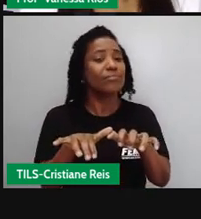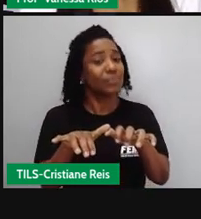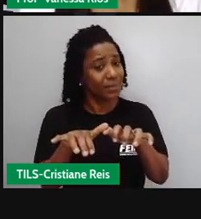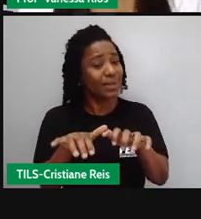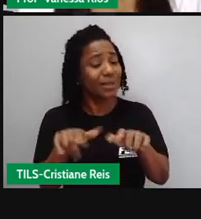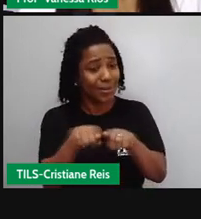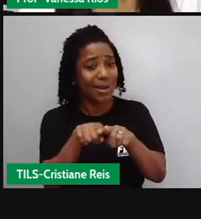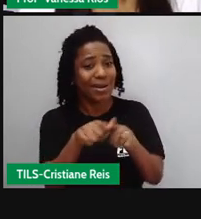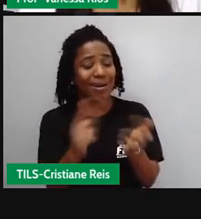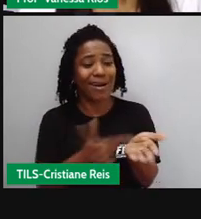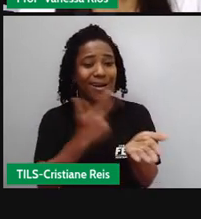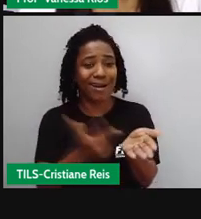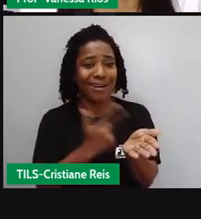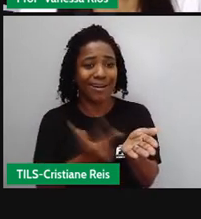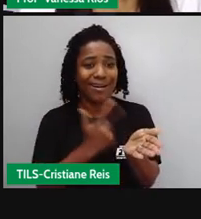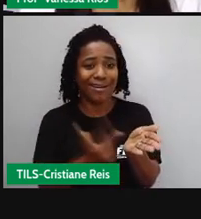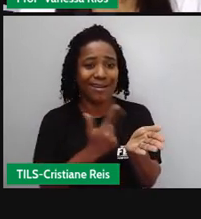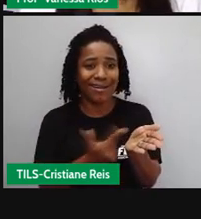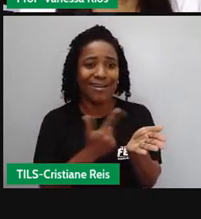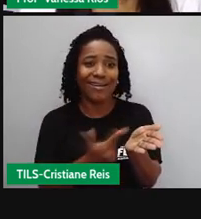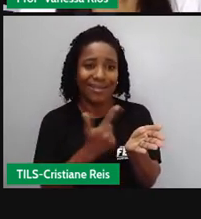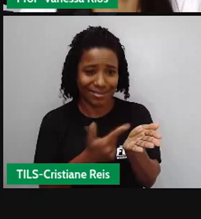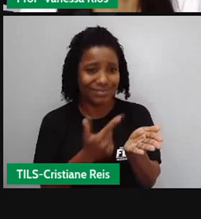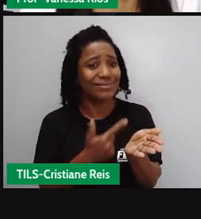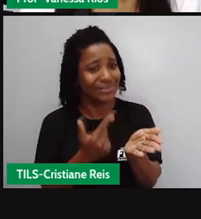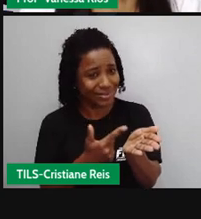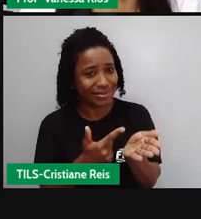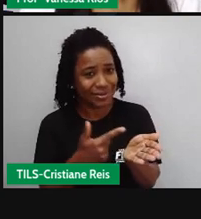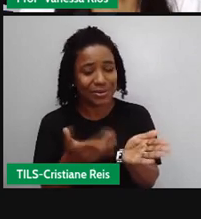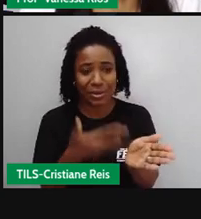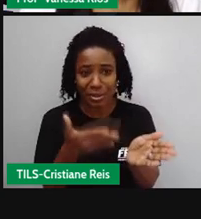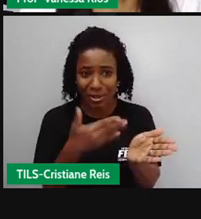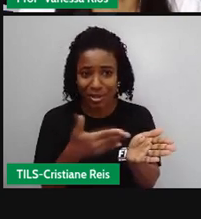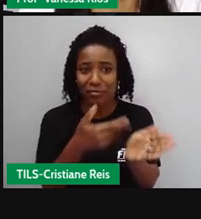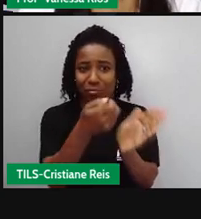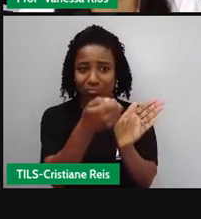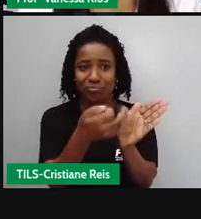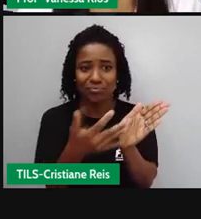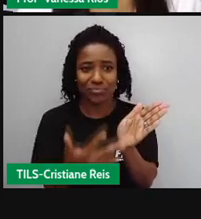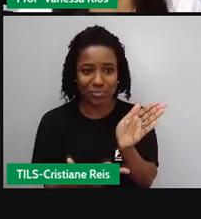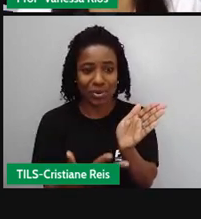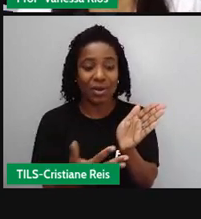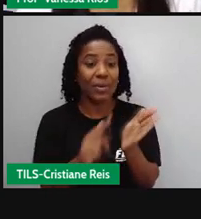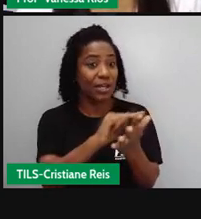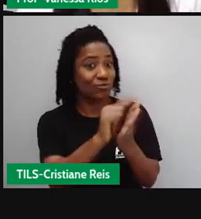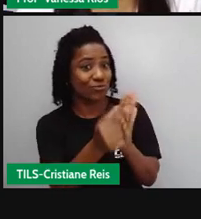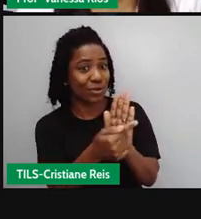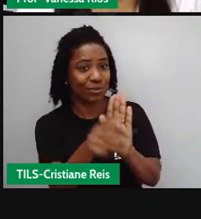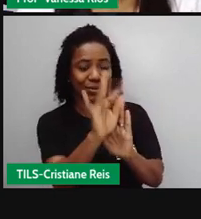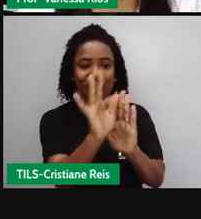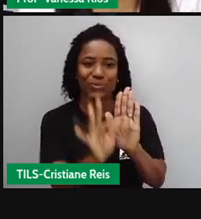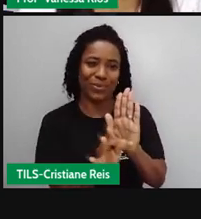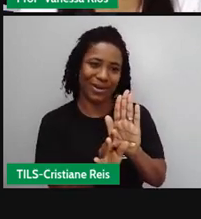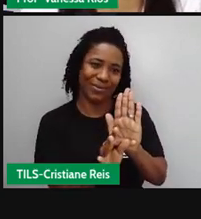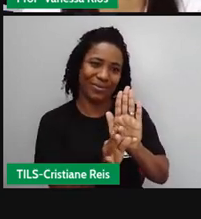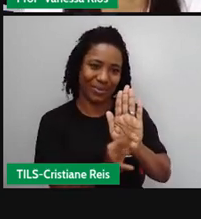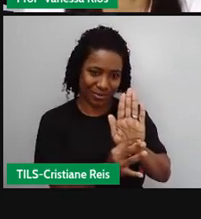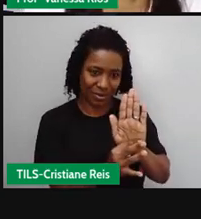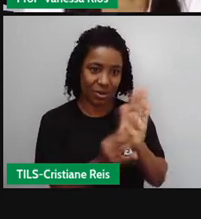Isso mesmo, as crônicas, elas também são gêneros textuais publicados aí em livros. Livros até